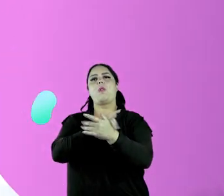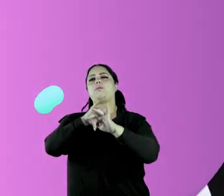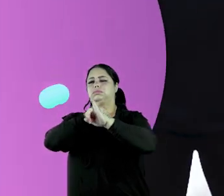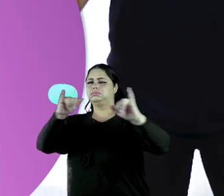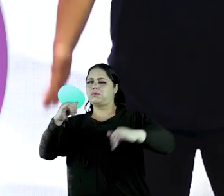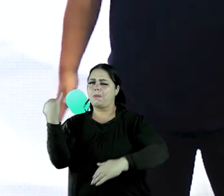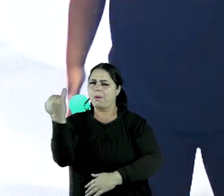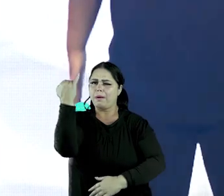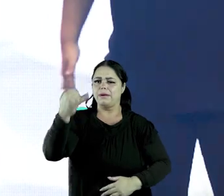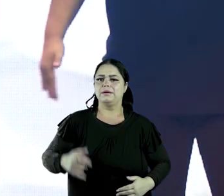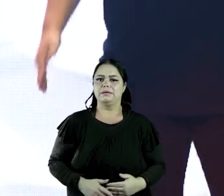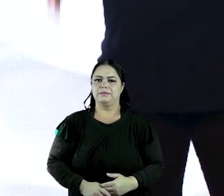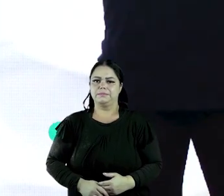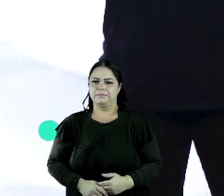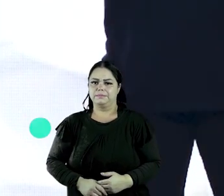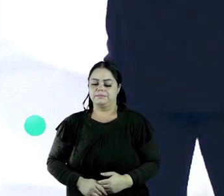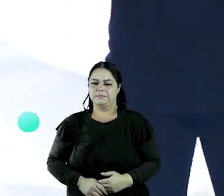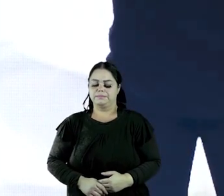recados importantes.